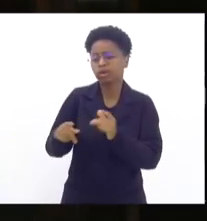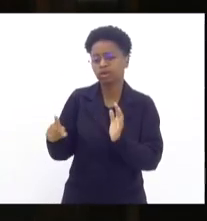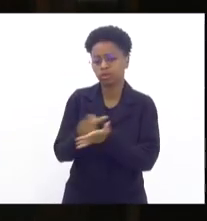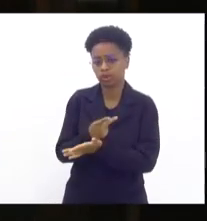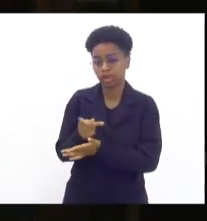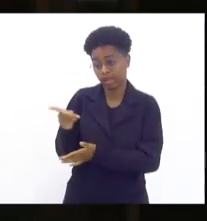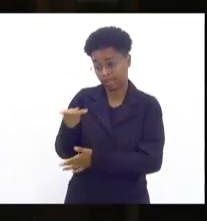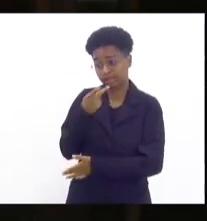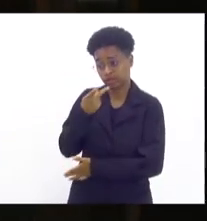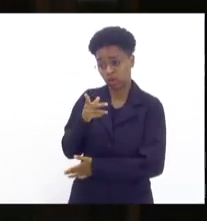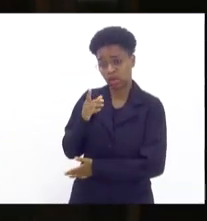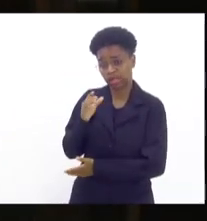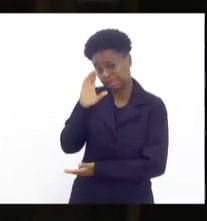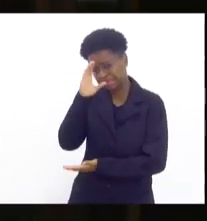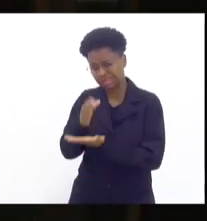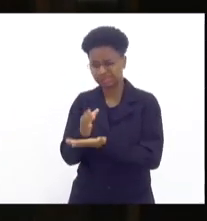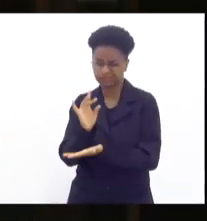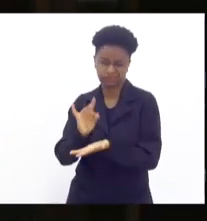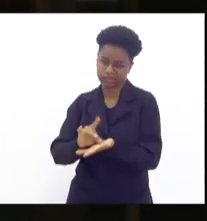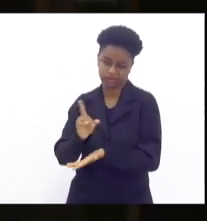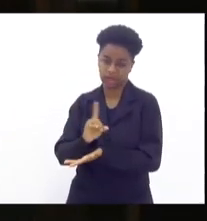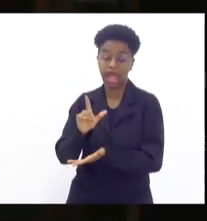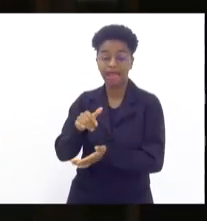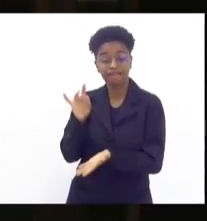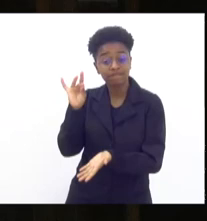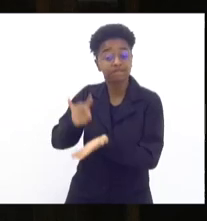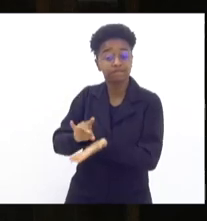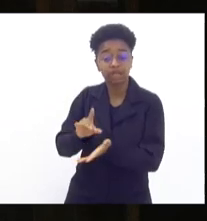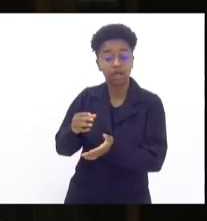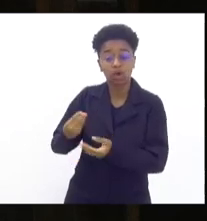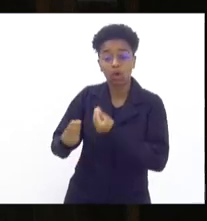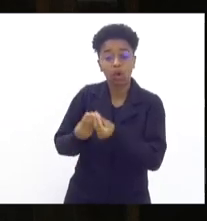é uma tese, é uma realidade. A realidade é que